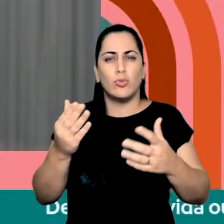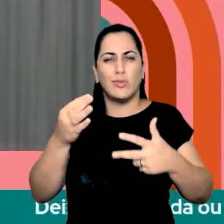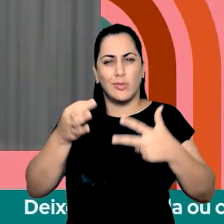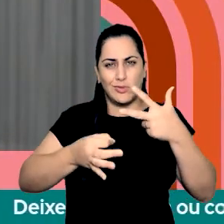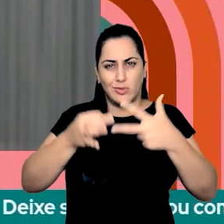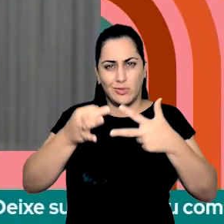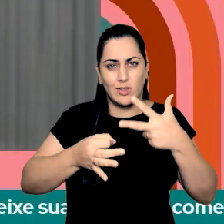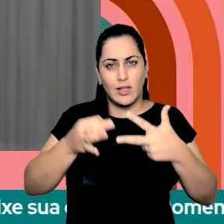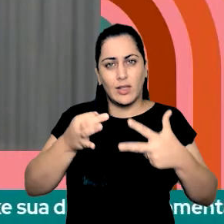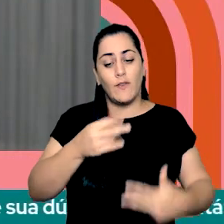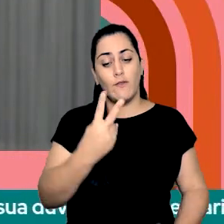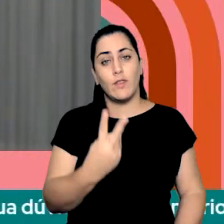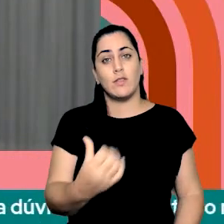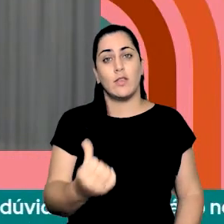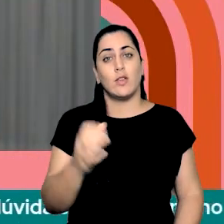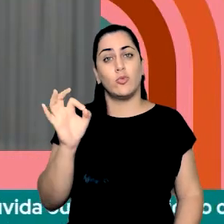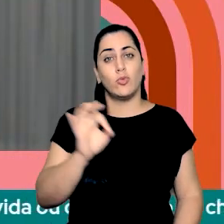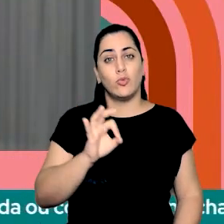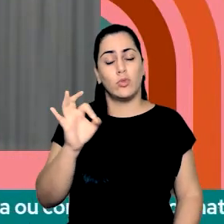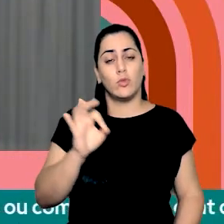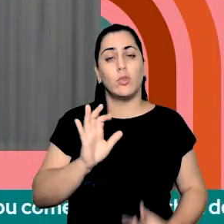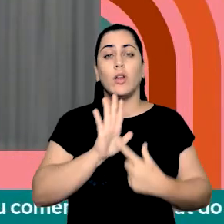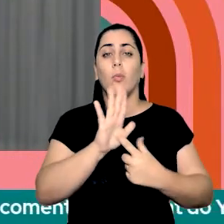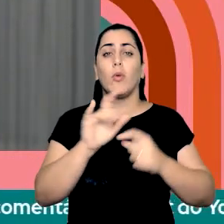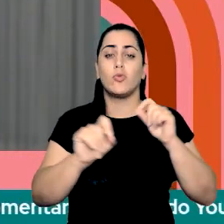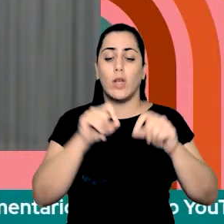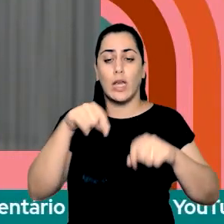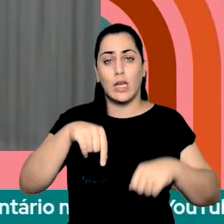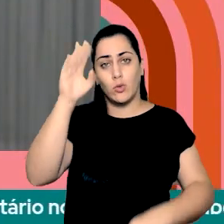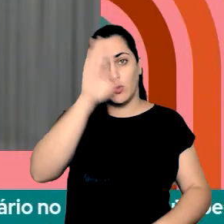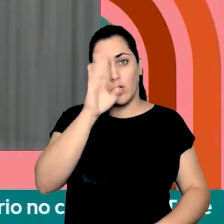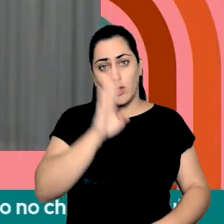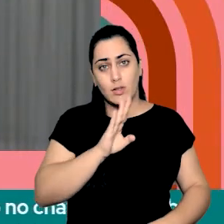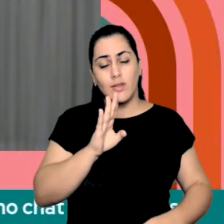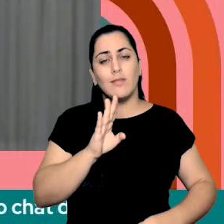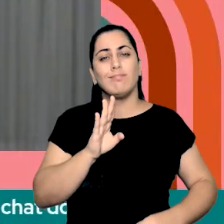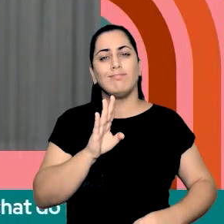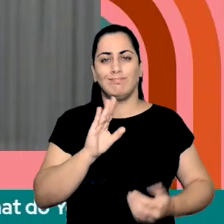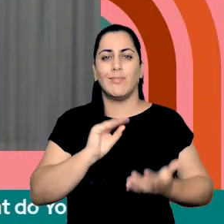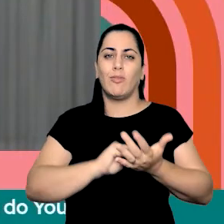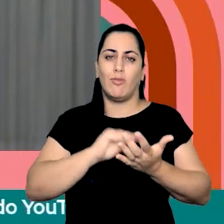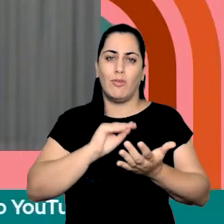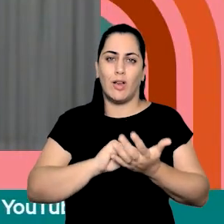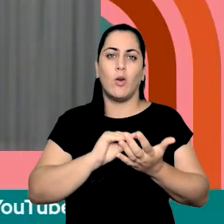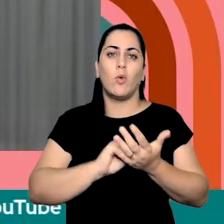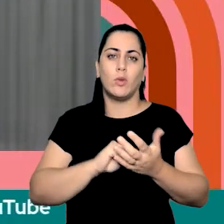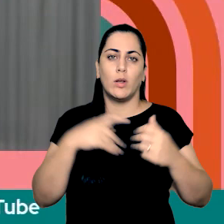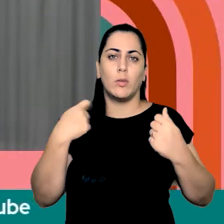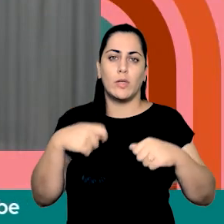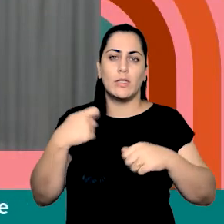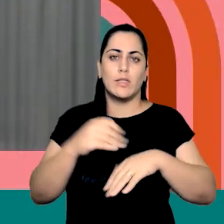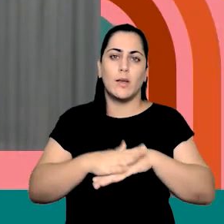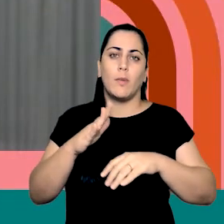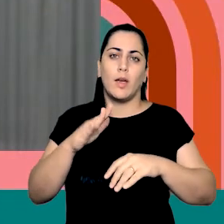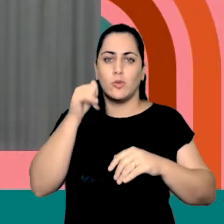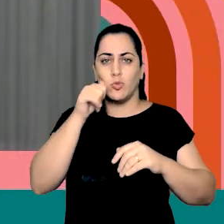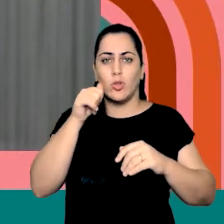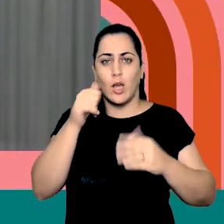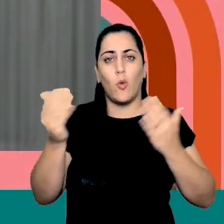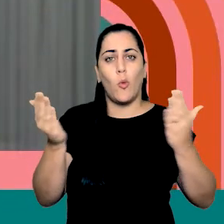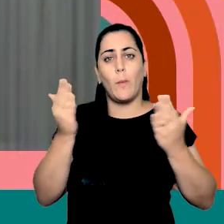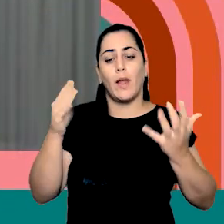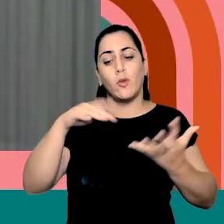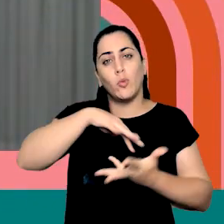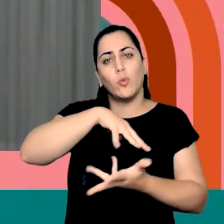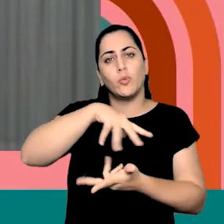26%. Então, o essa pesquisa trouxe é que nós temos no Brasil uma subrepresentatividade de mulheres menor do que a média global.